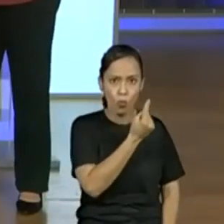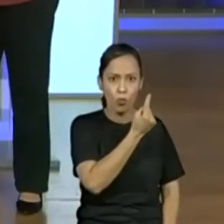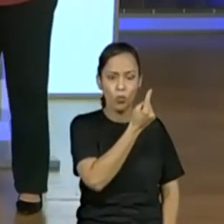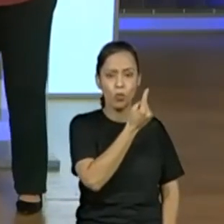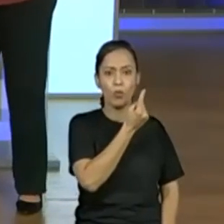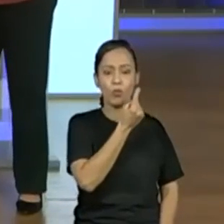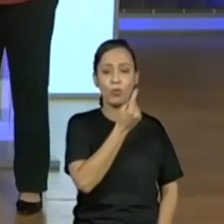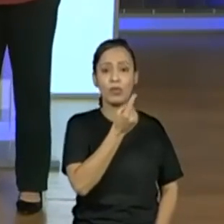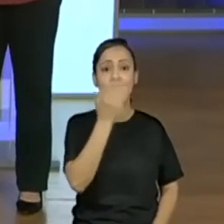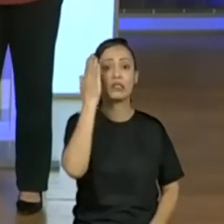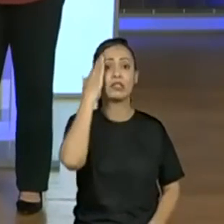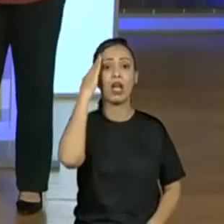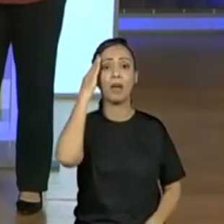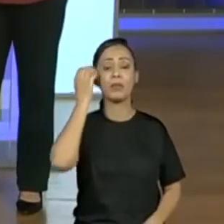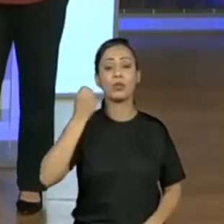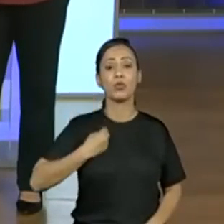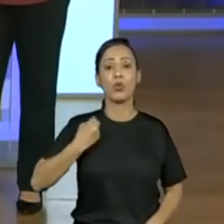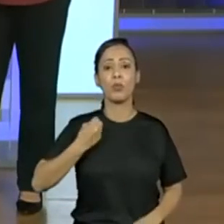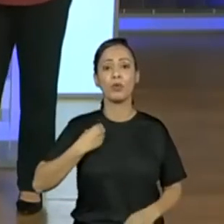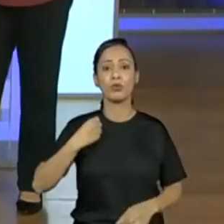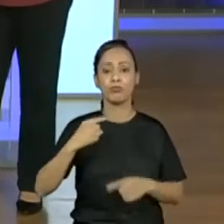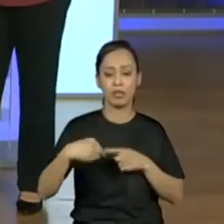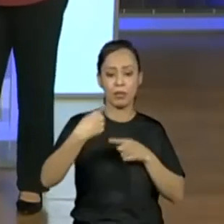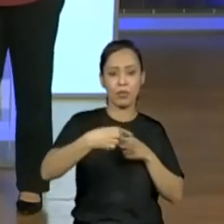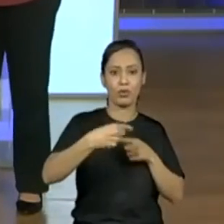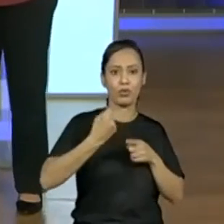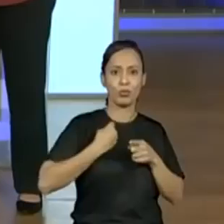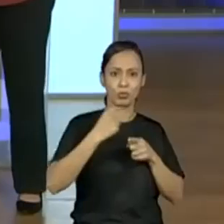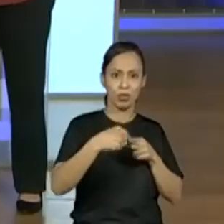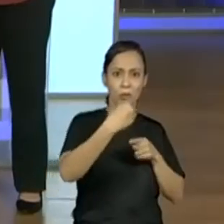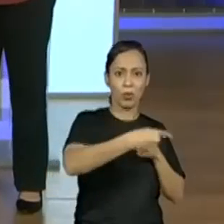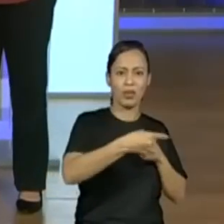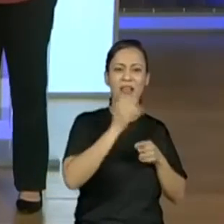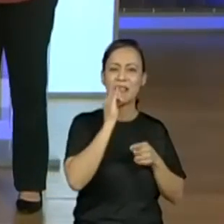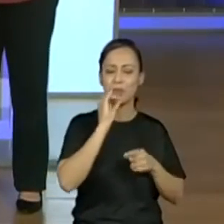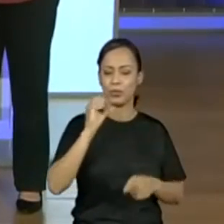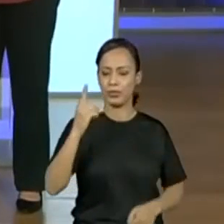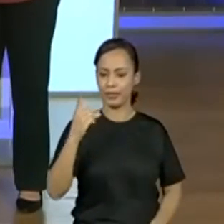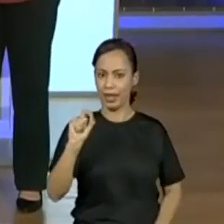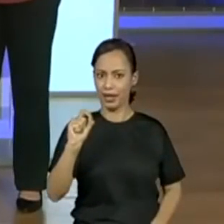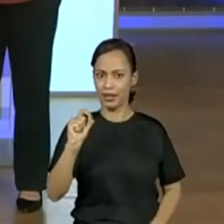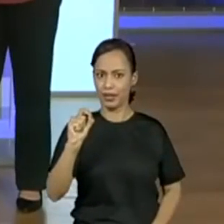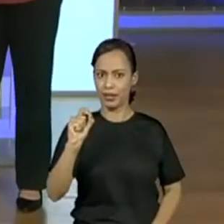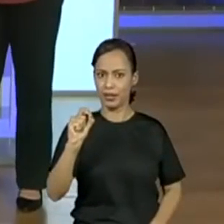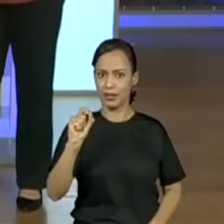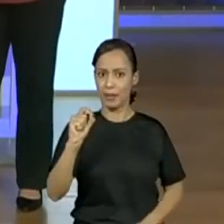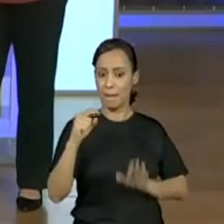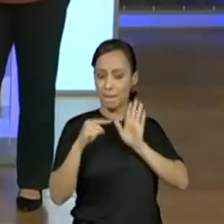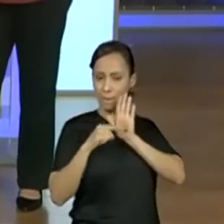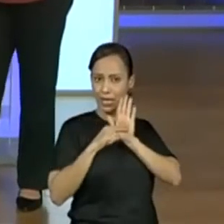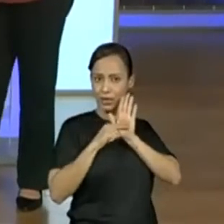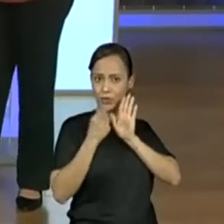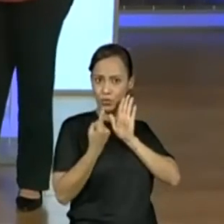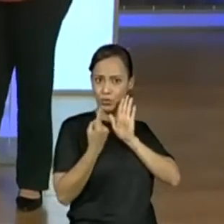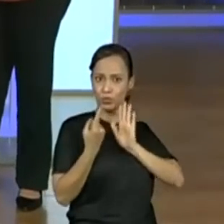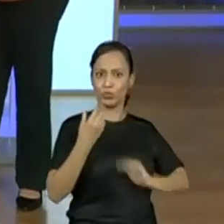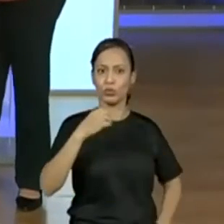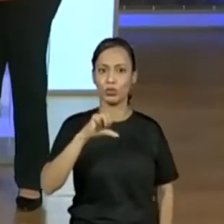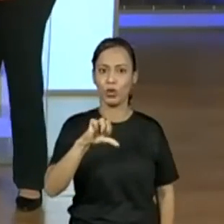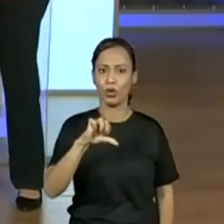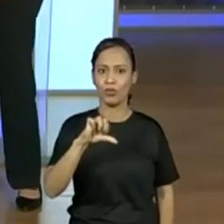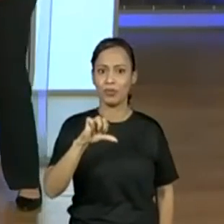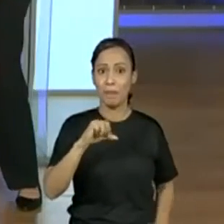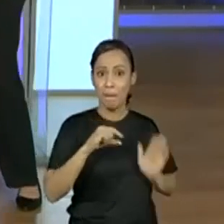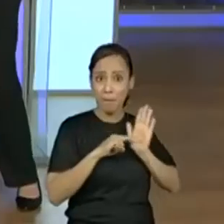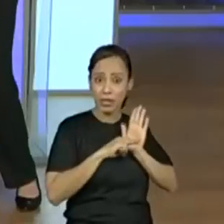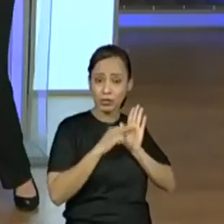qualquer, nós temos sempre o número anterior, não é? Do 7 tiramos 1, ficamos com 6. E agora,